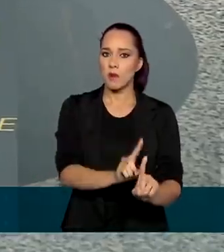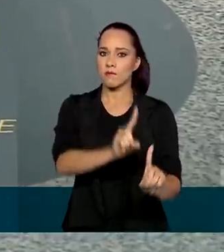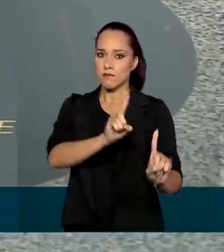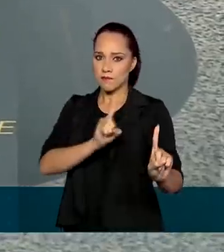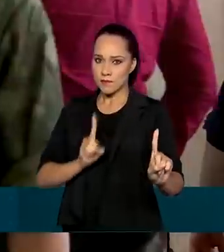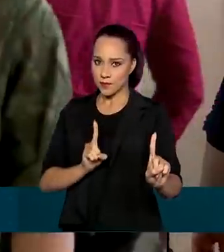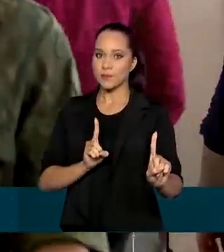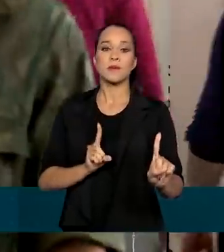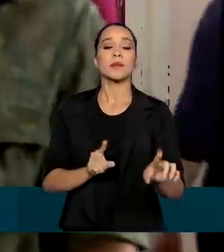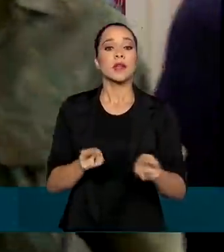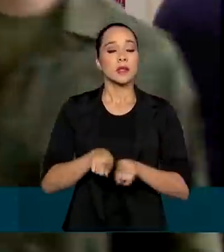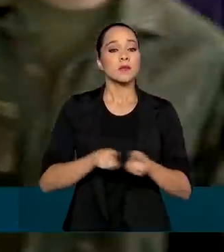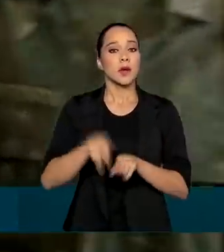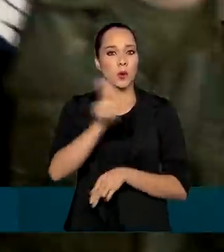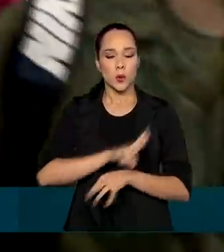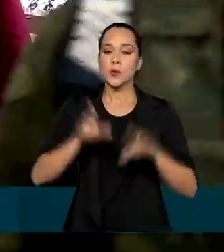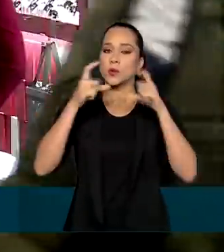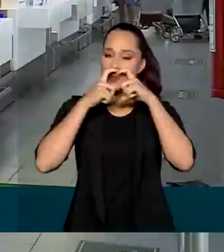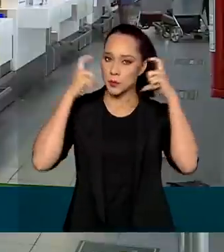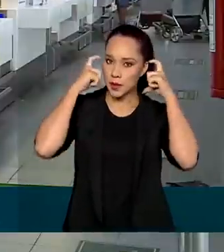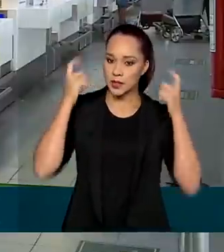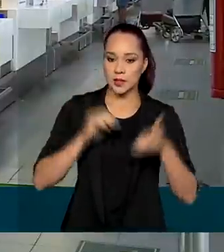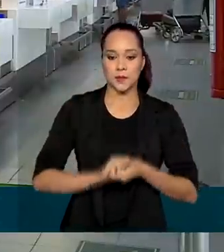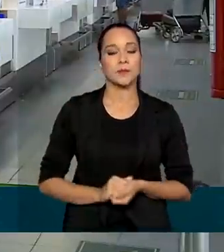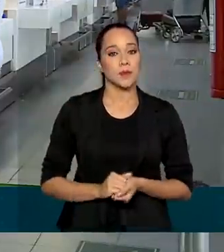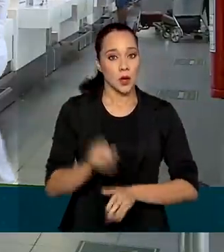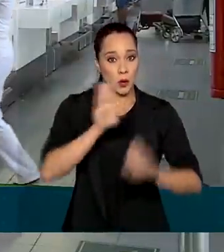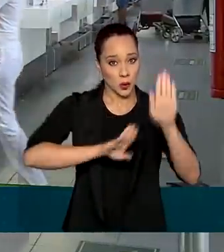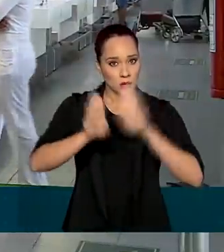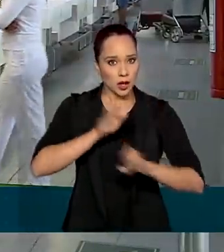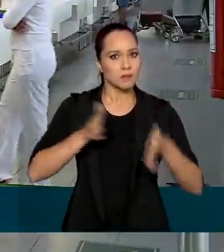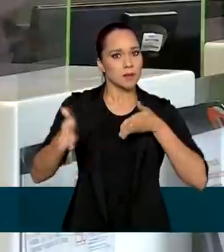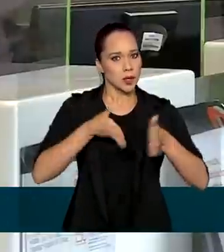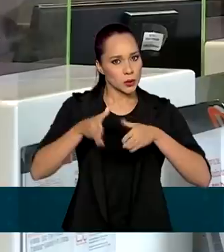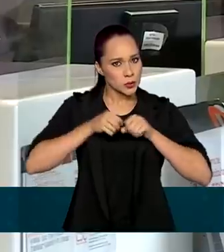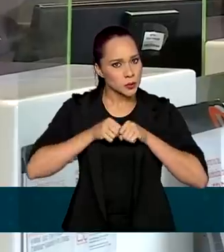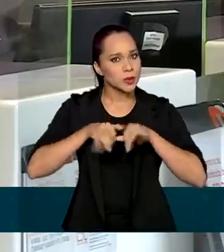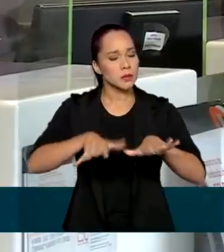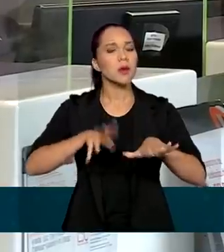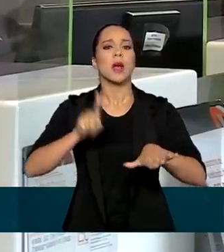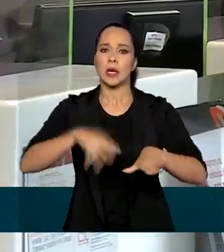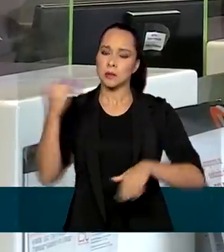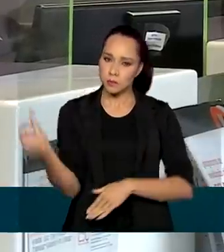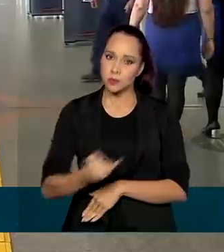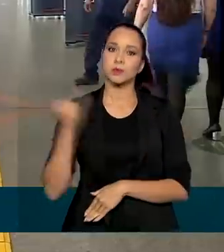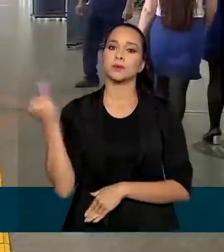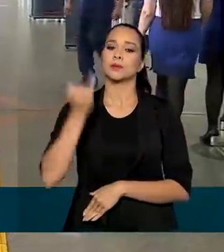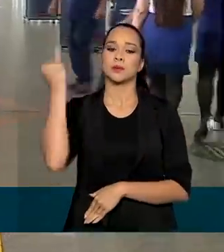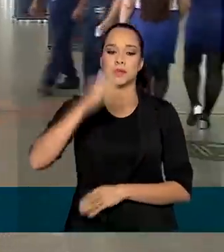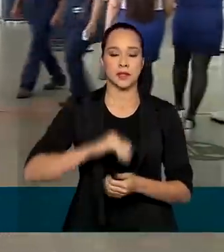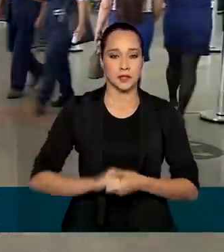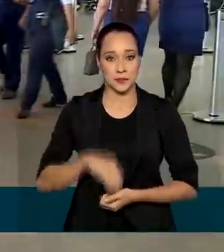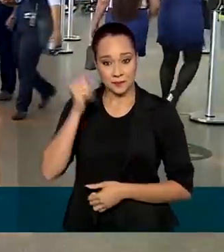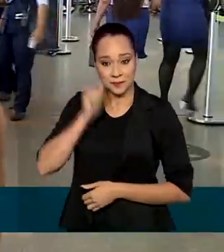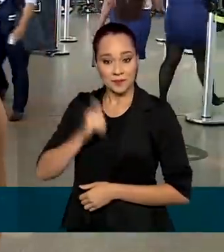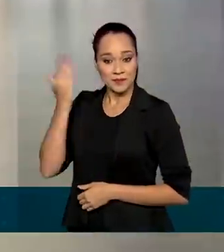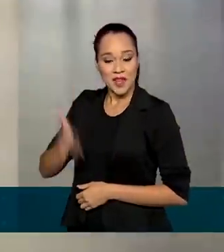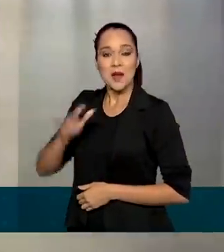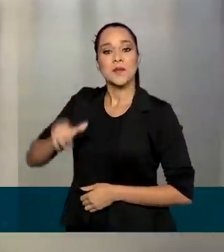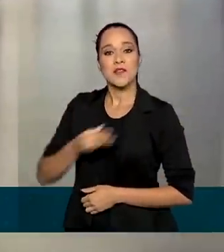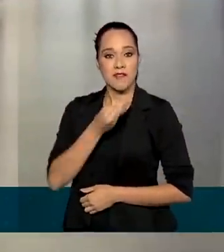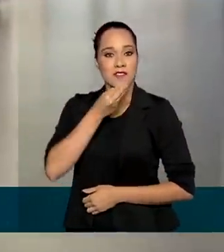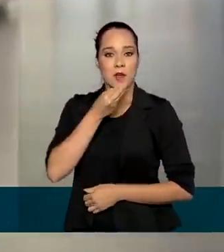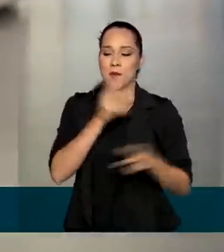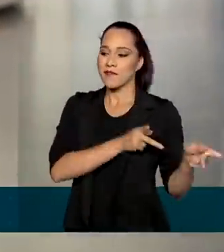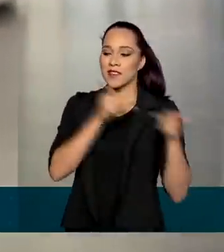distanciamento e uso de máscara. cuidados que em tempos de pandemia são fundamentais. Jéssica aproveitou o feriado